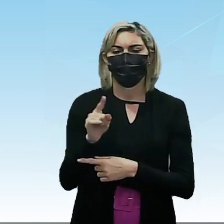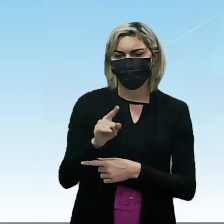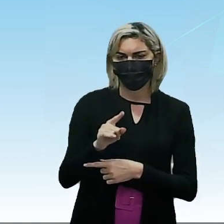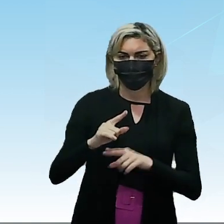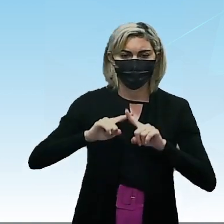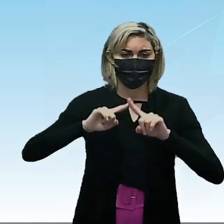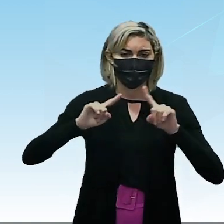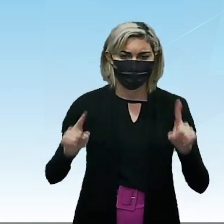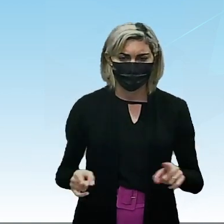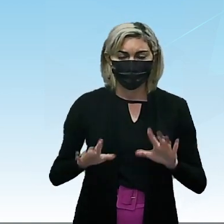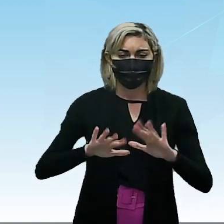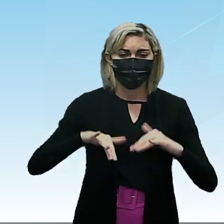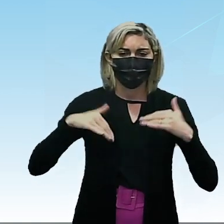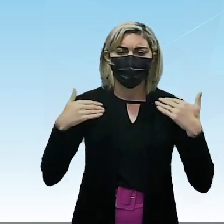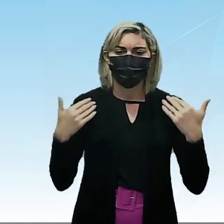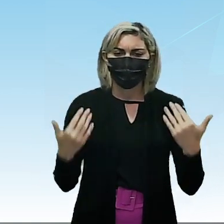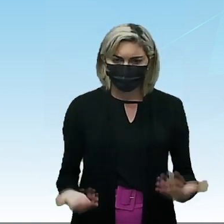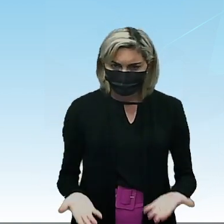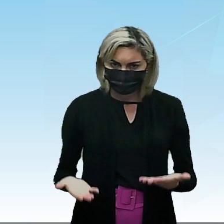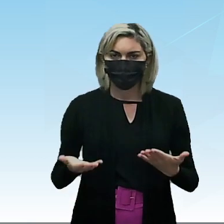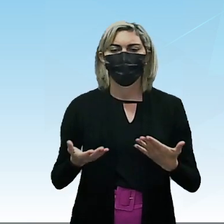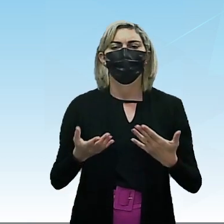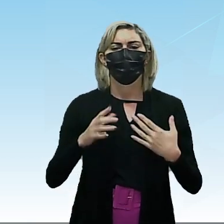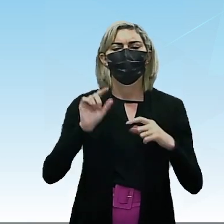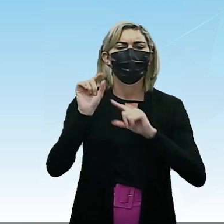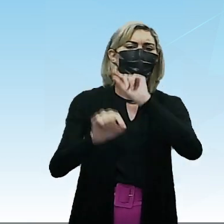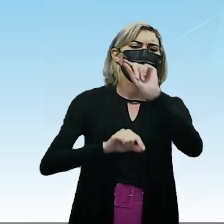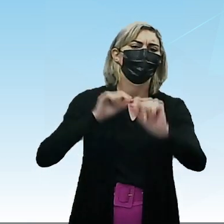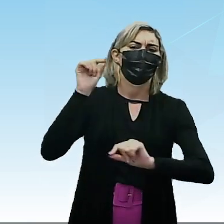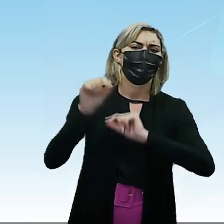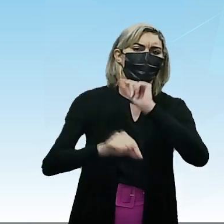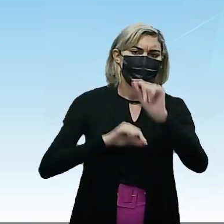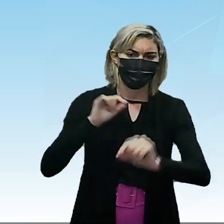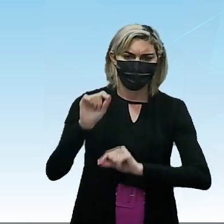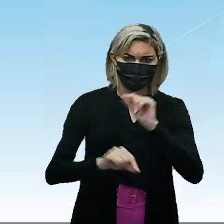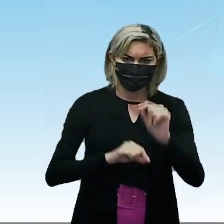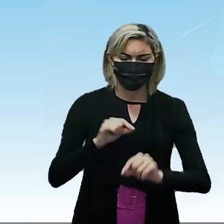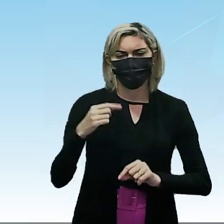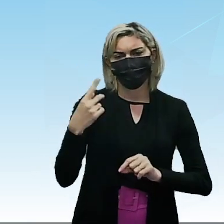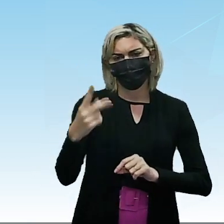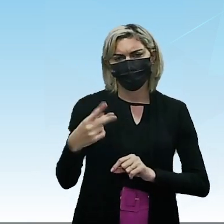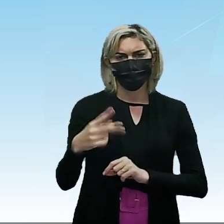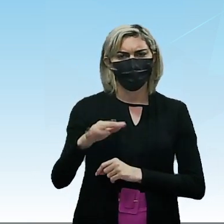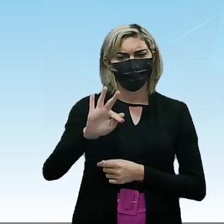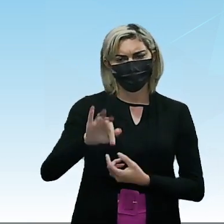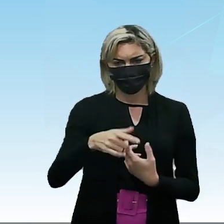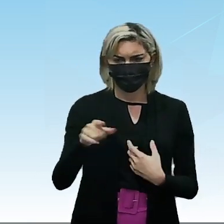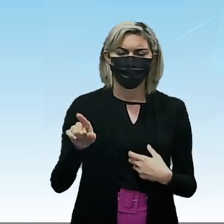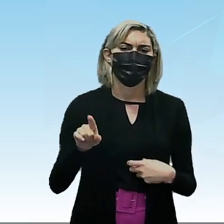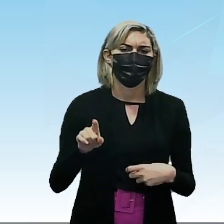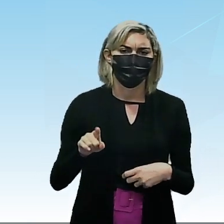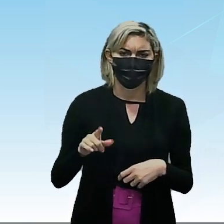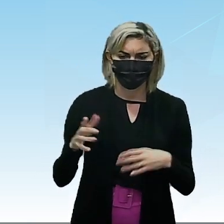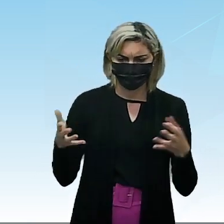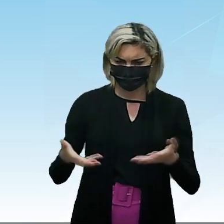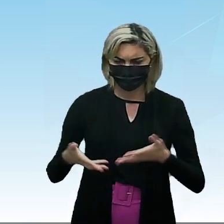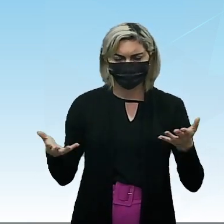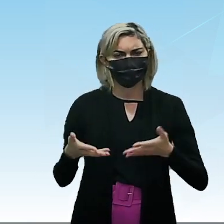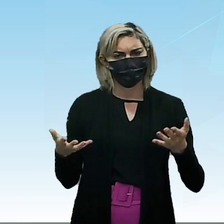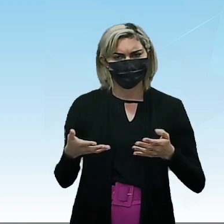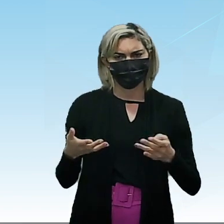Mas quais são Quem são Essas funções? Hoje